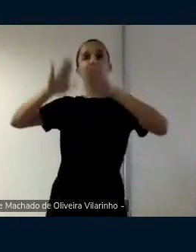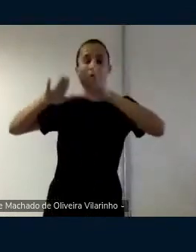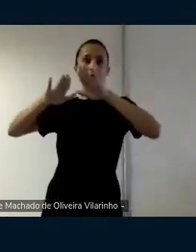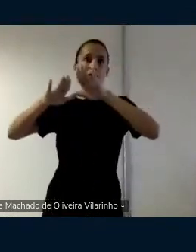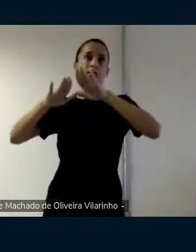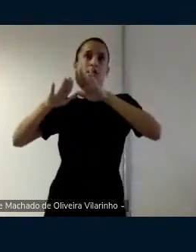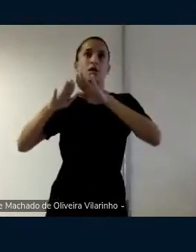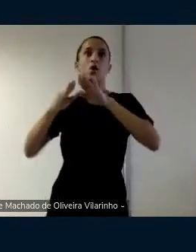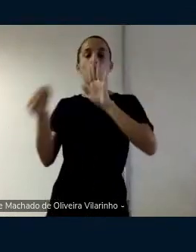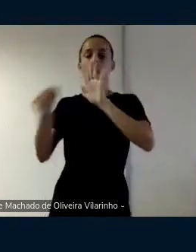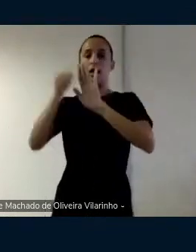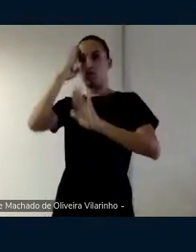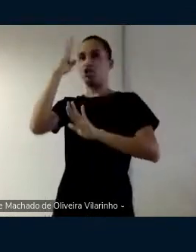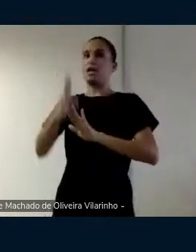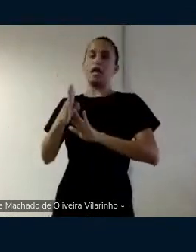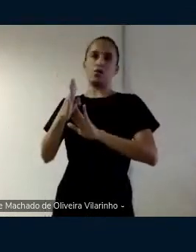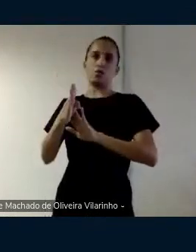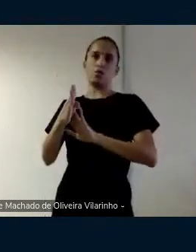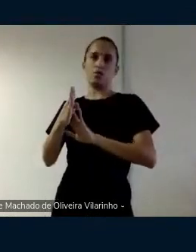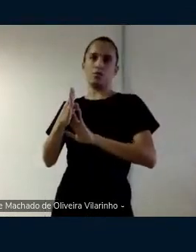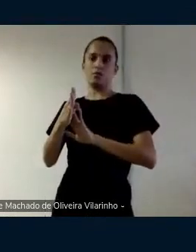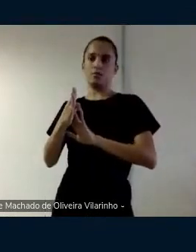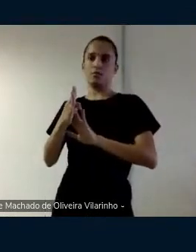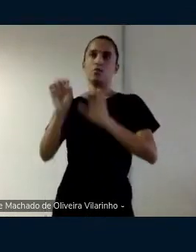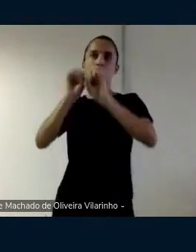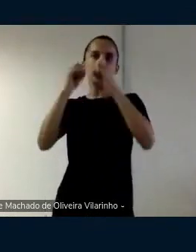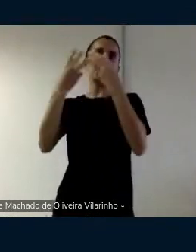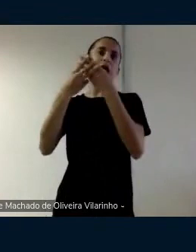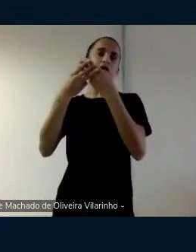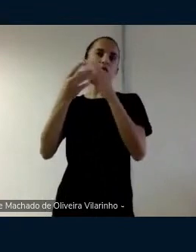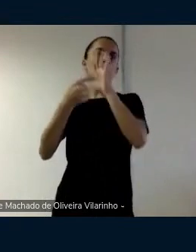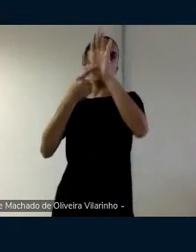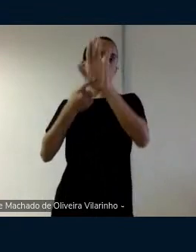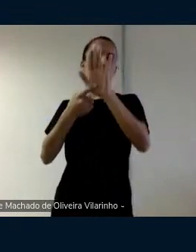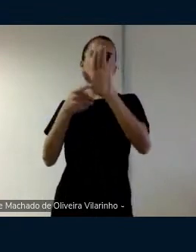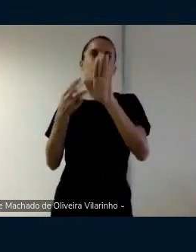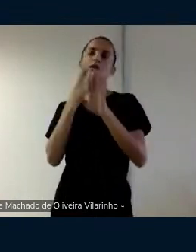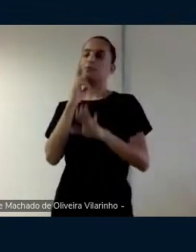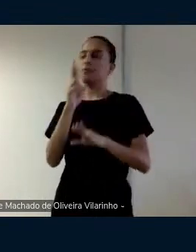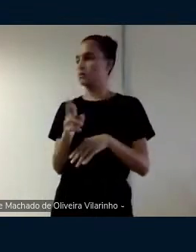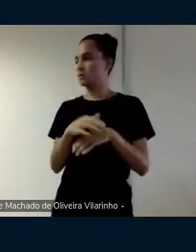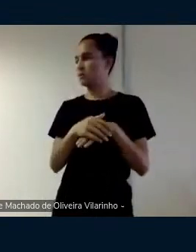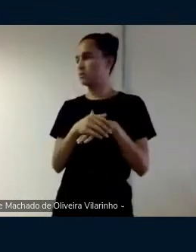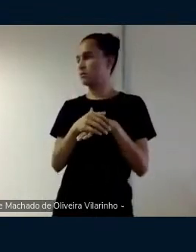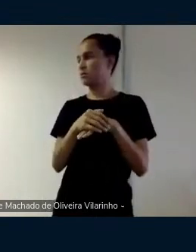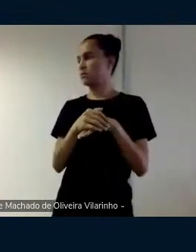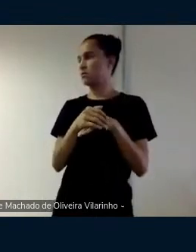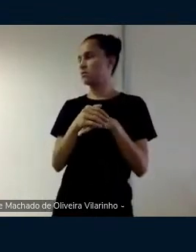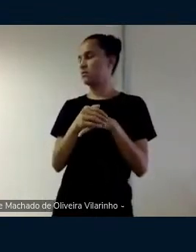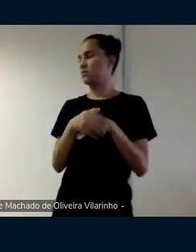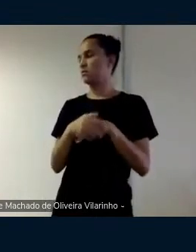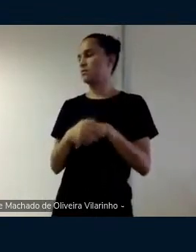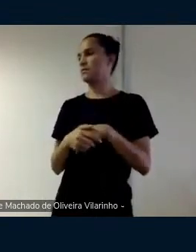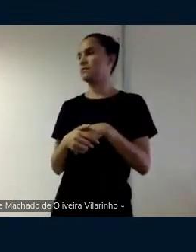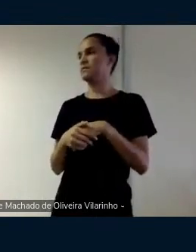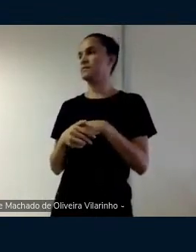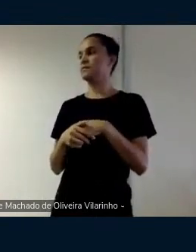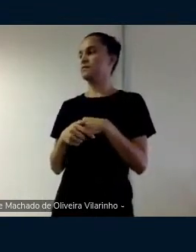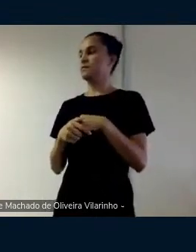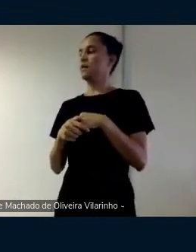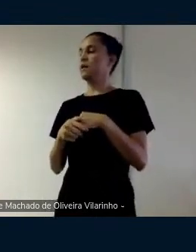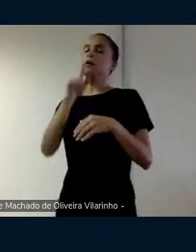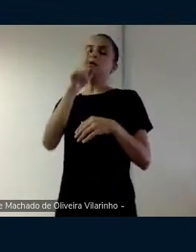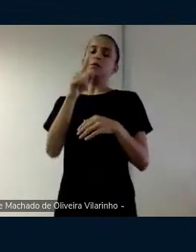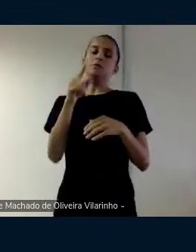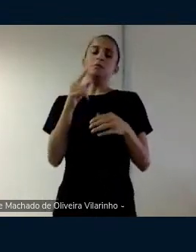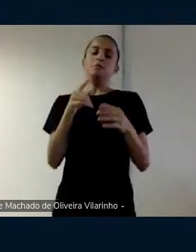acho que vale a pena já fazer o slide da resposta né eu acho que vale a pena fazer isso em tudo aí